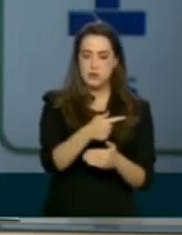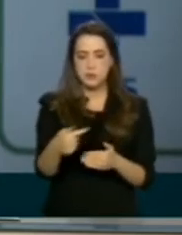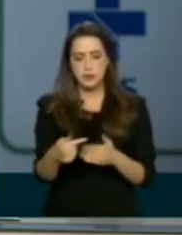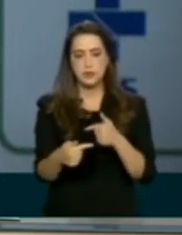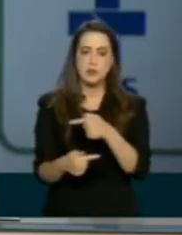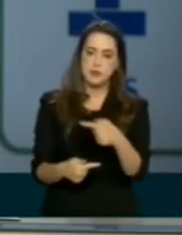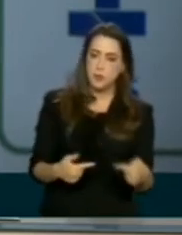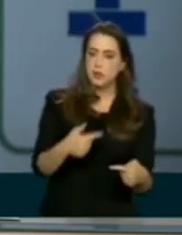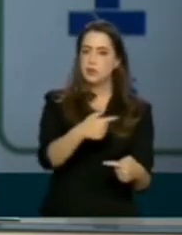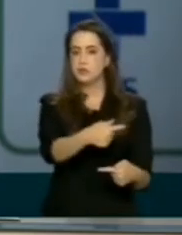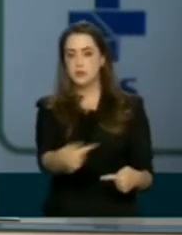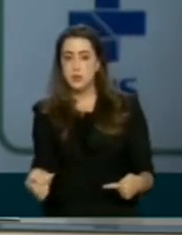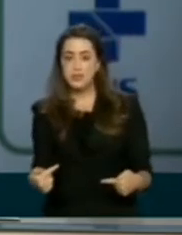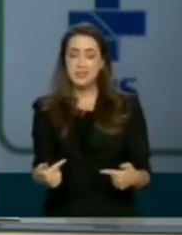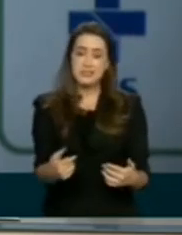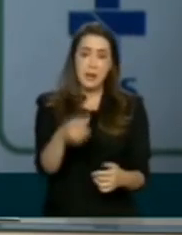doença, né?